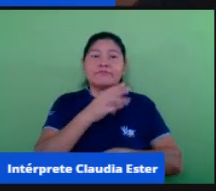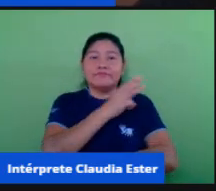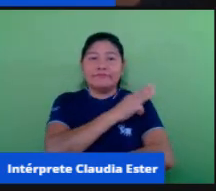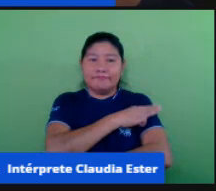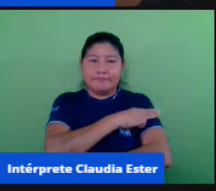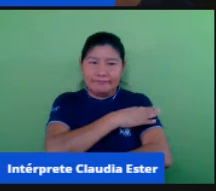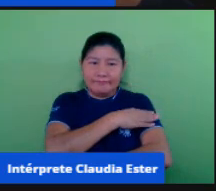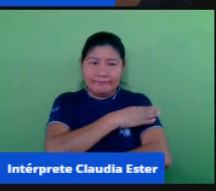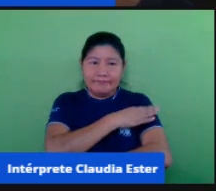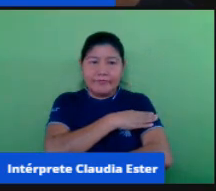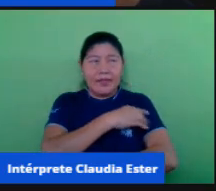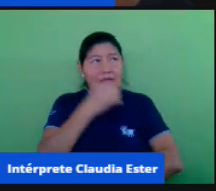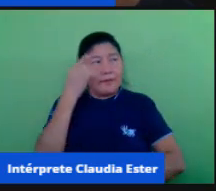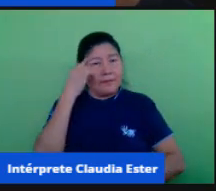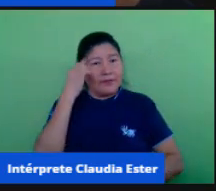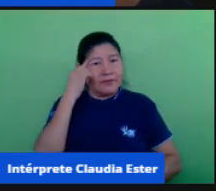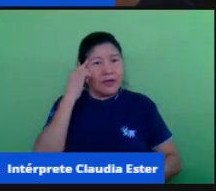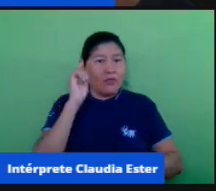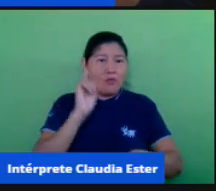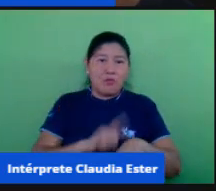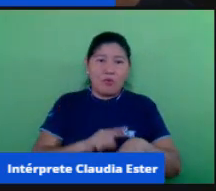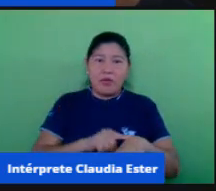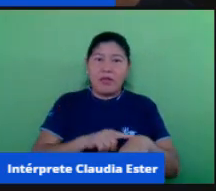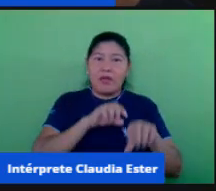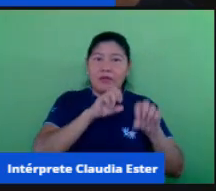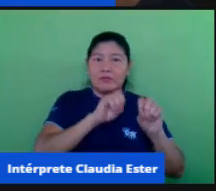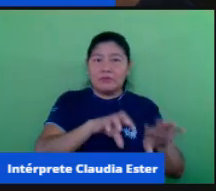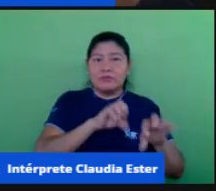e das aulas tendo em vista o seu